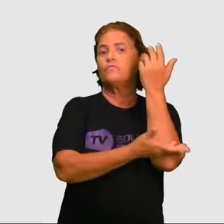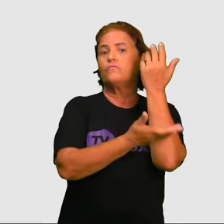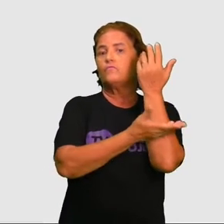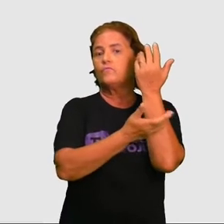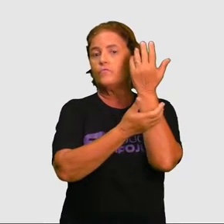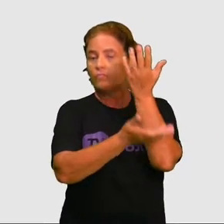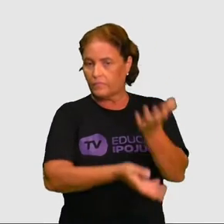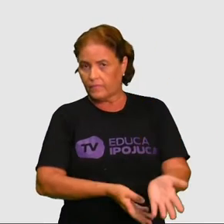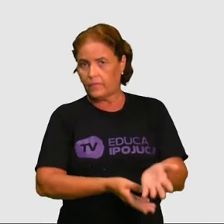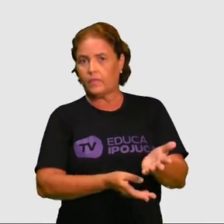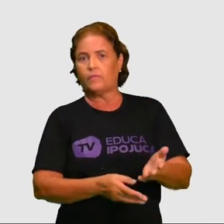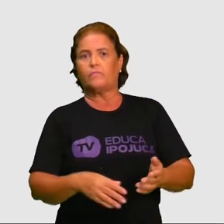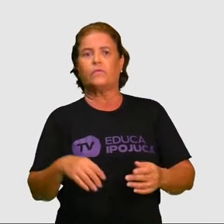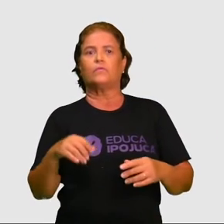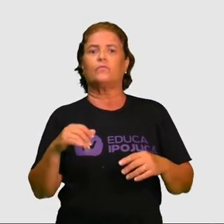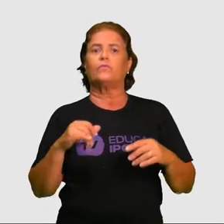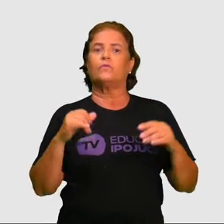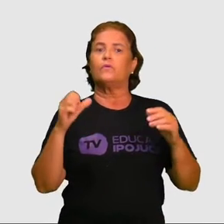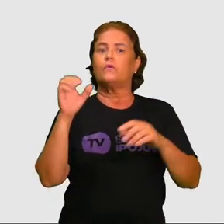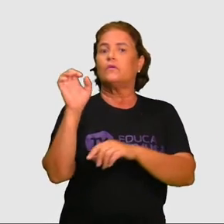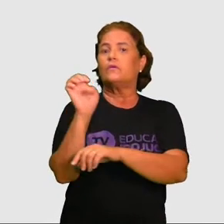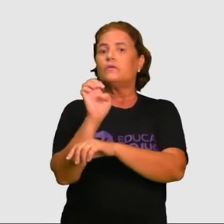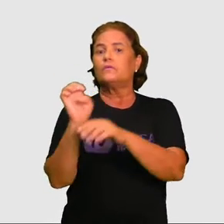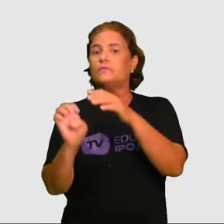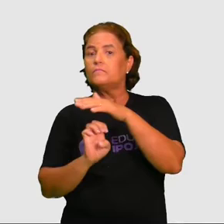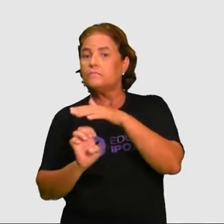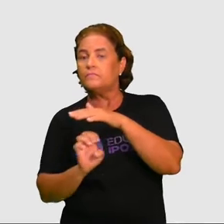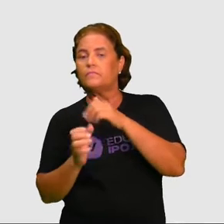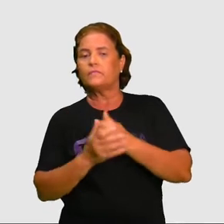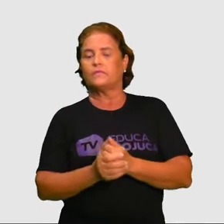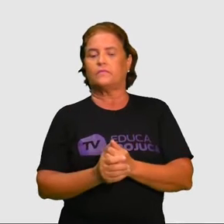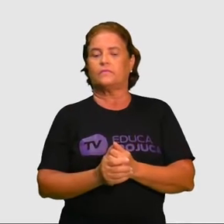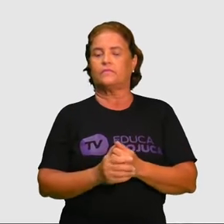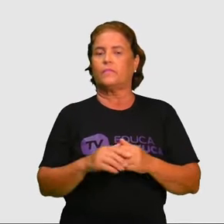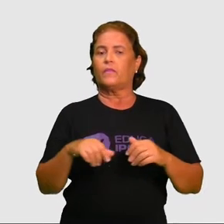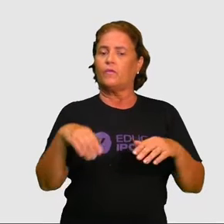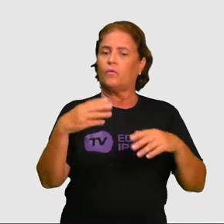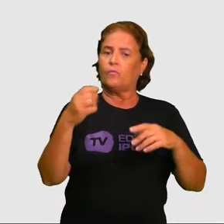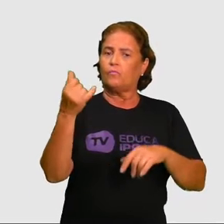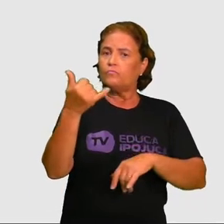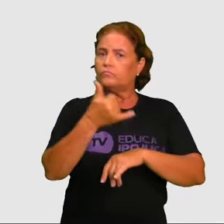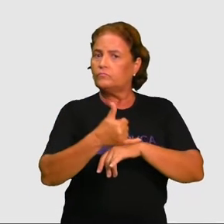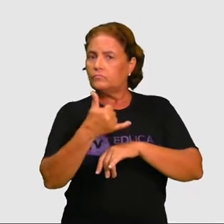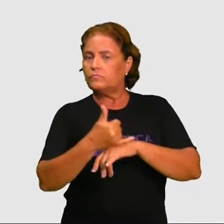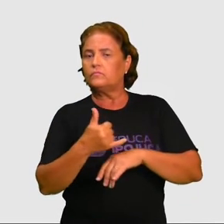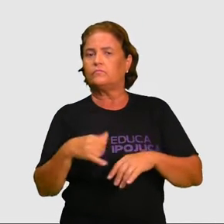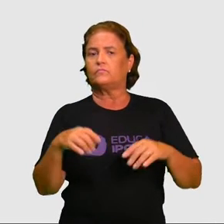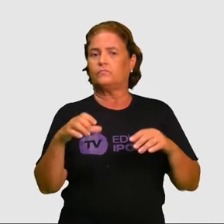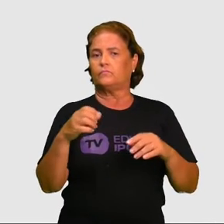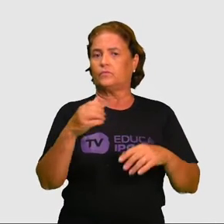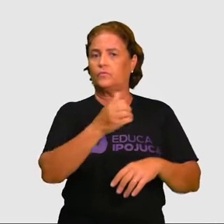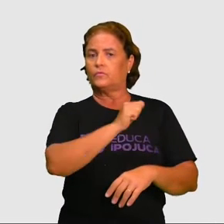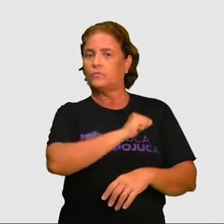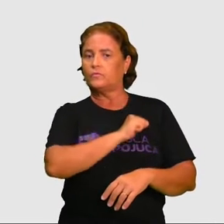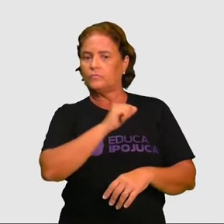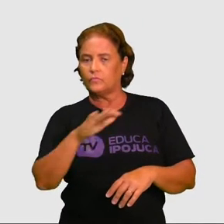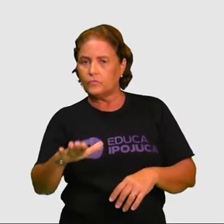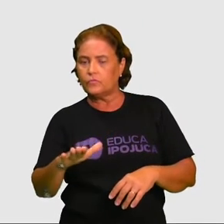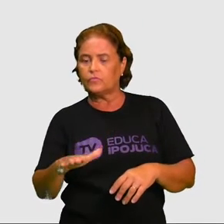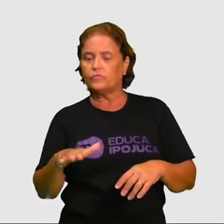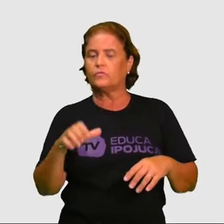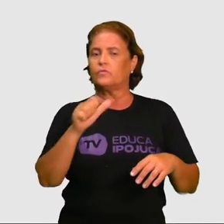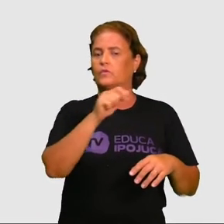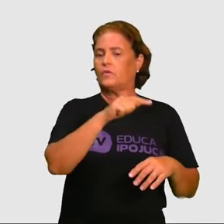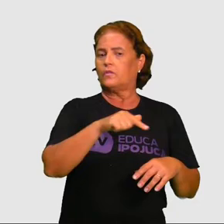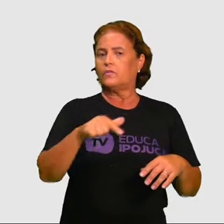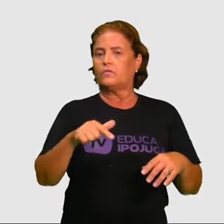No nosso município de Ipojuca, a cidade do Ipojuca, é o município da região metropolitana do Recife,